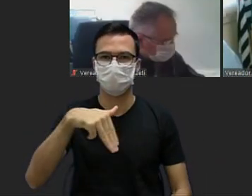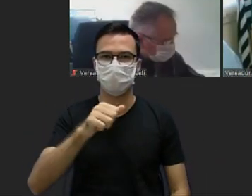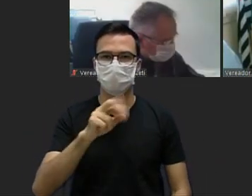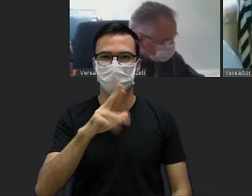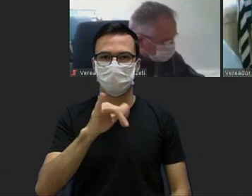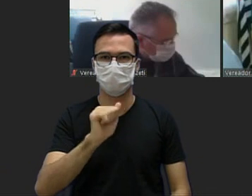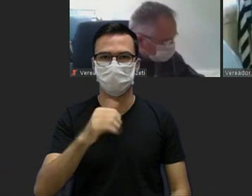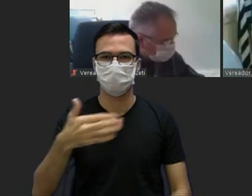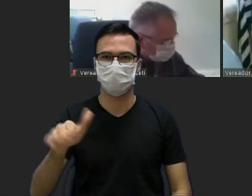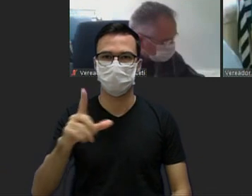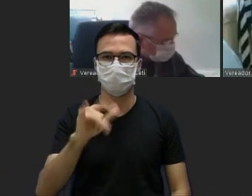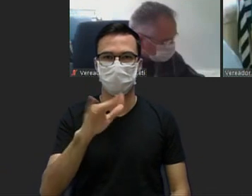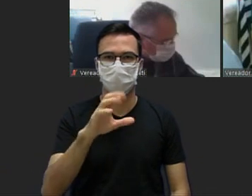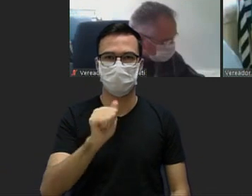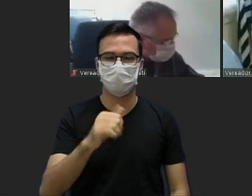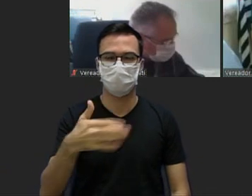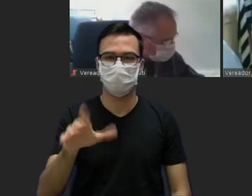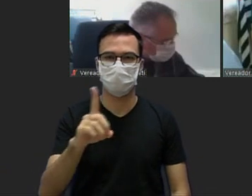Lúcia da Silva Araújo